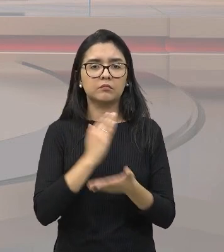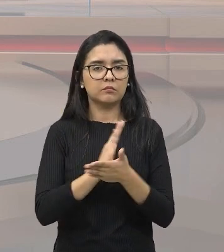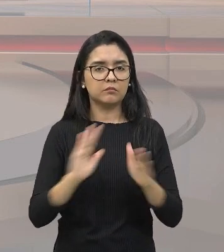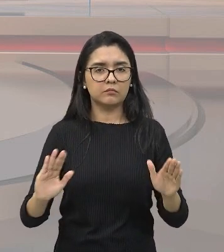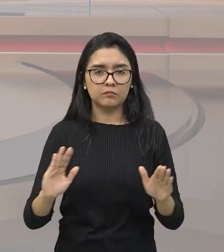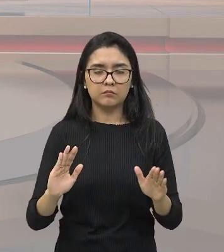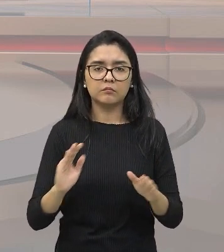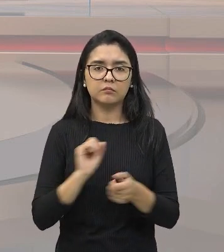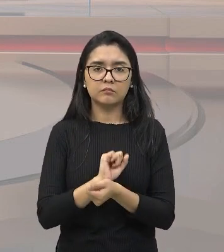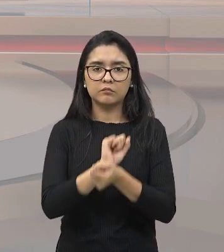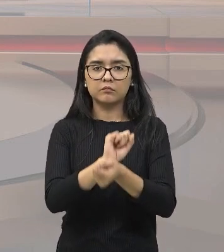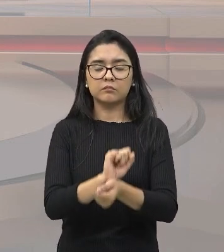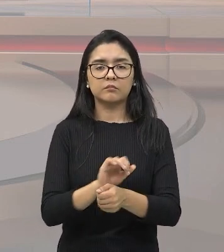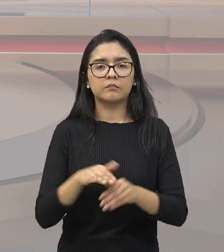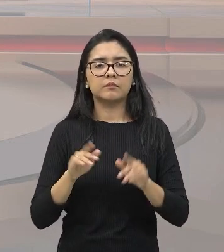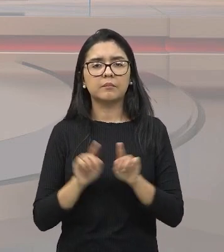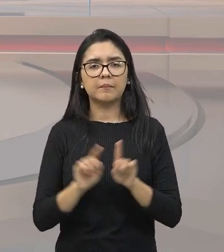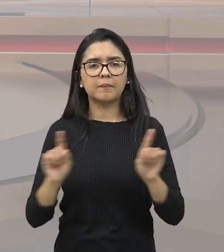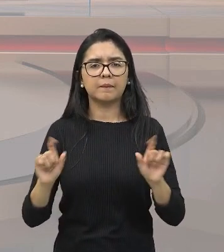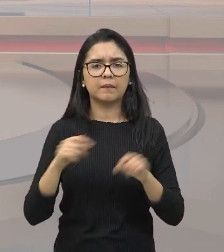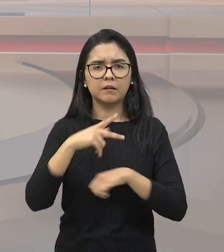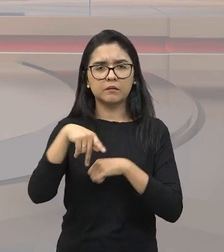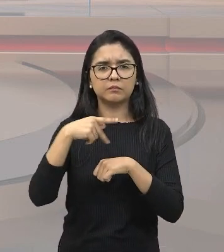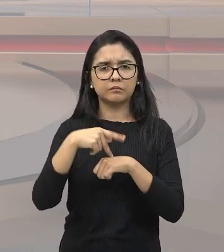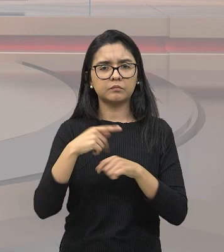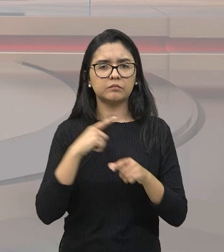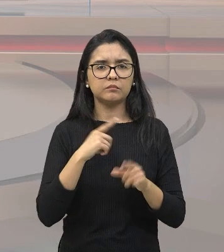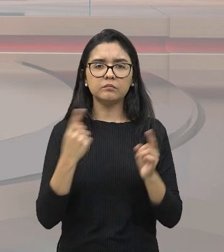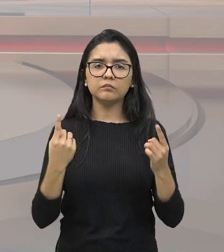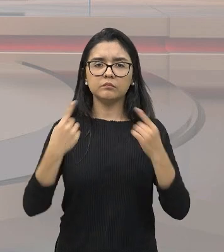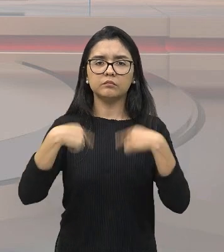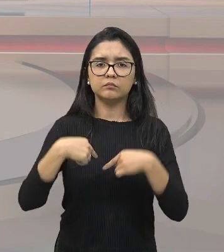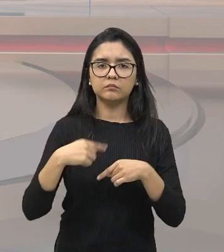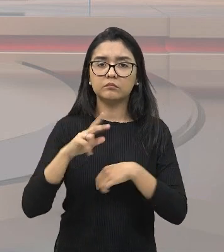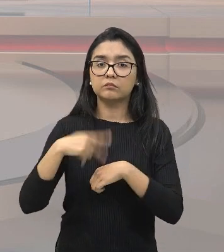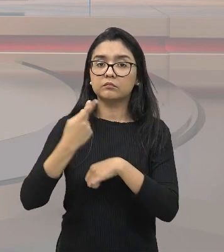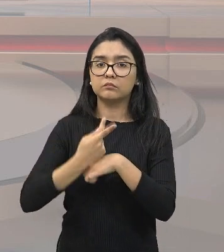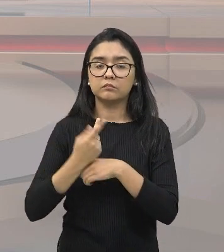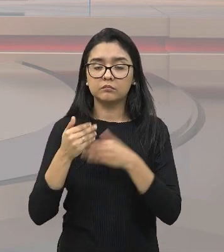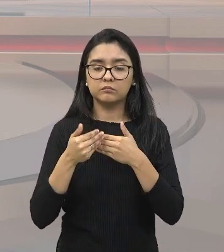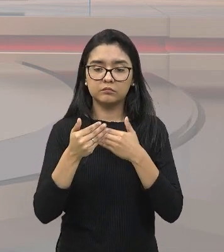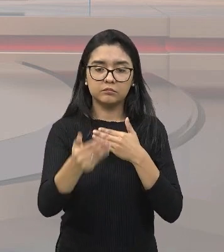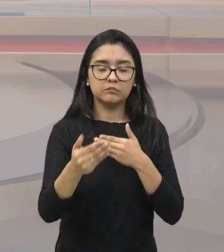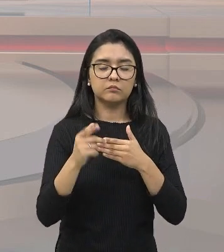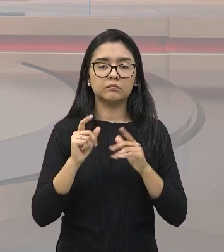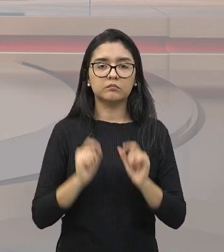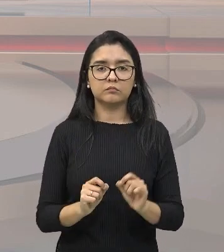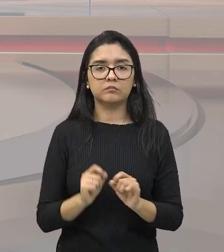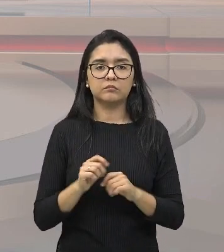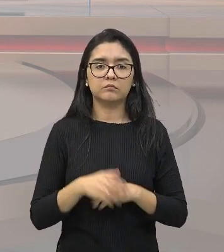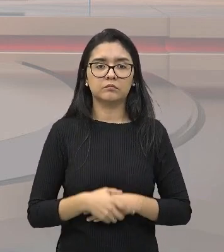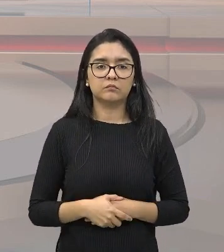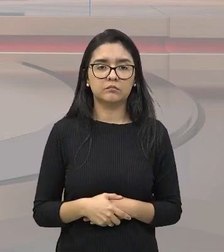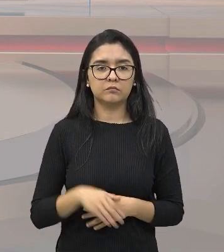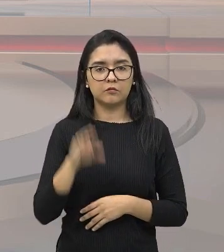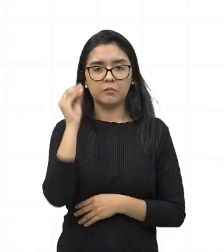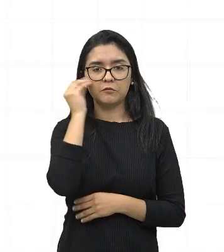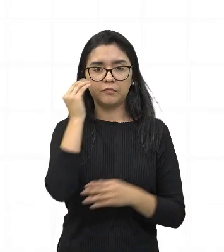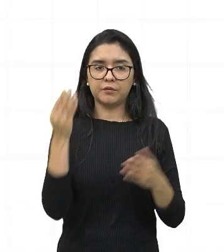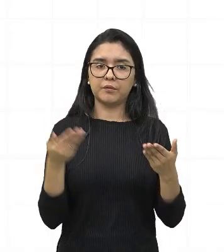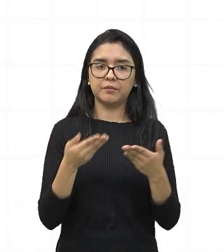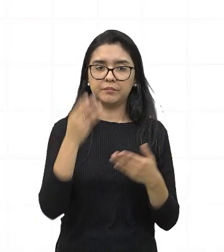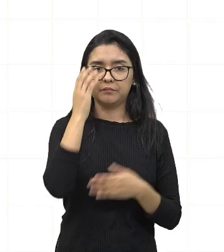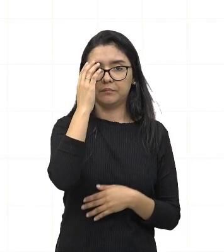Mas, o que que essas nações vão passar de desafios também após esses processos de emancipação? Vamos verificar?